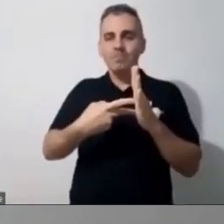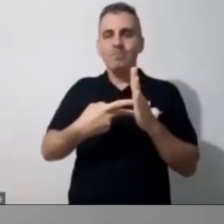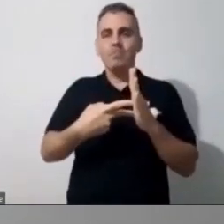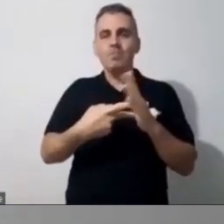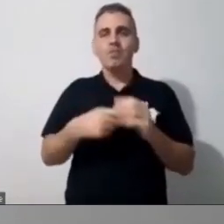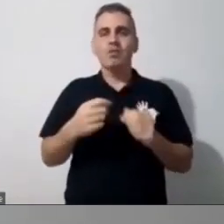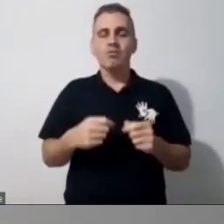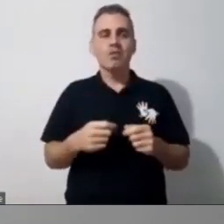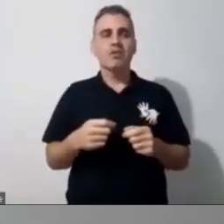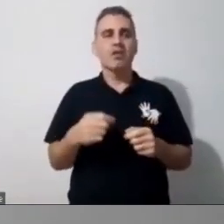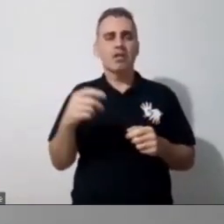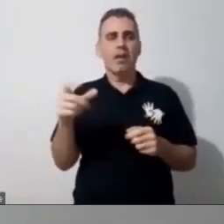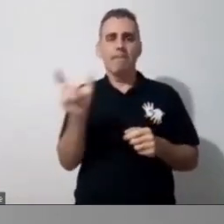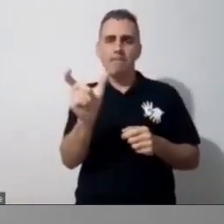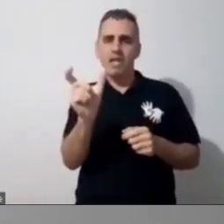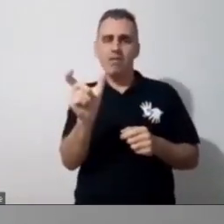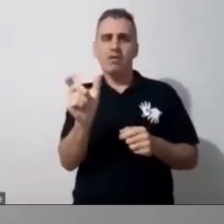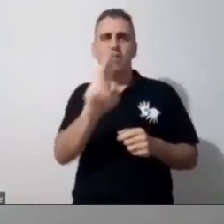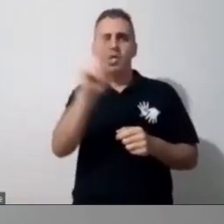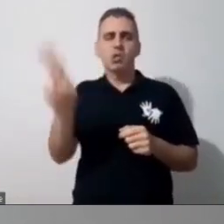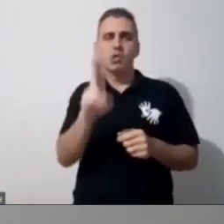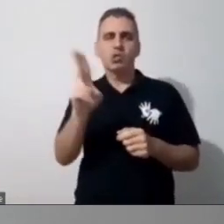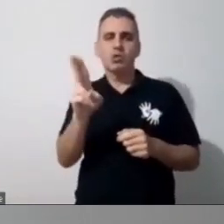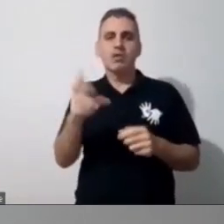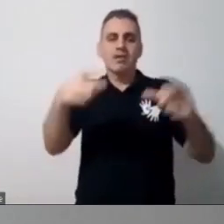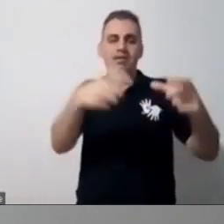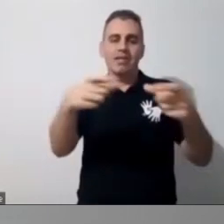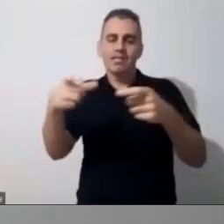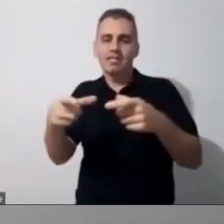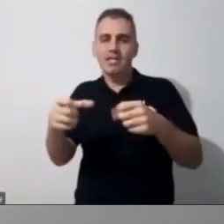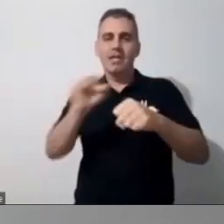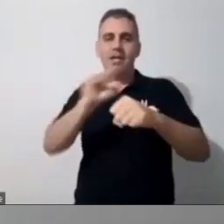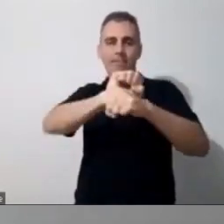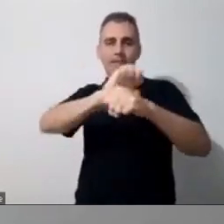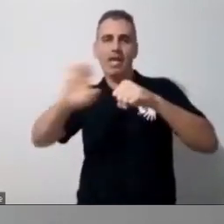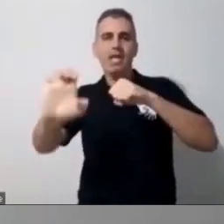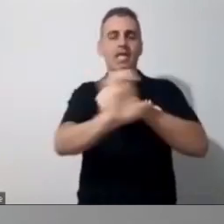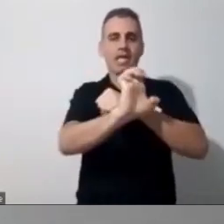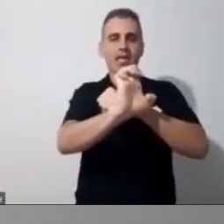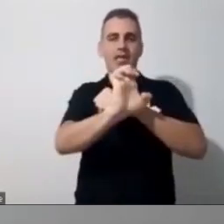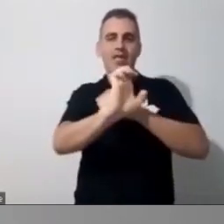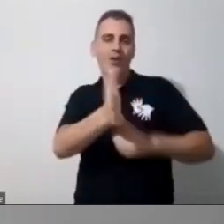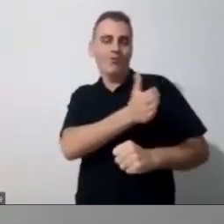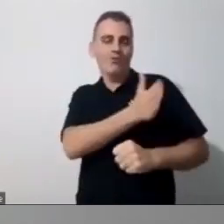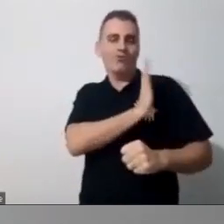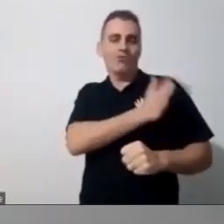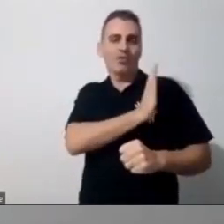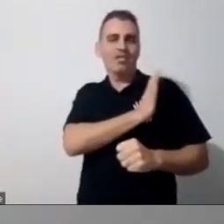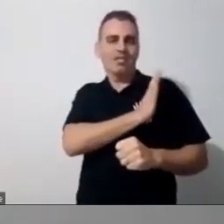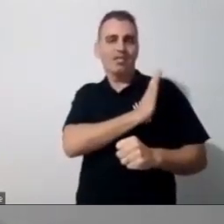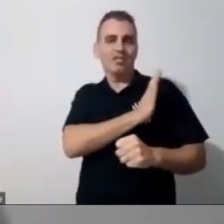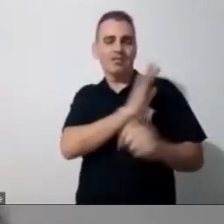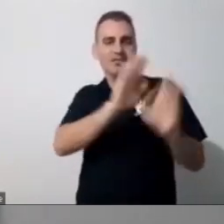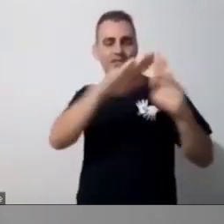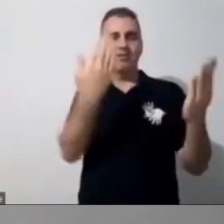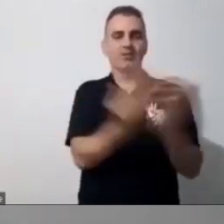o AEE, que a sala de recursos é o coração da escola, ela não é o todo da escola, mas ela é um pedacinho que